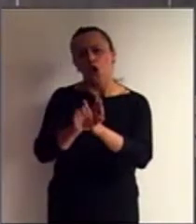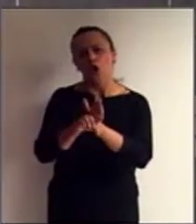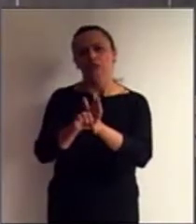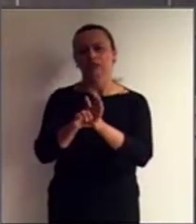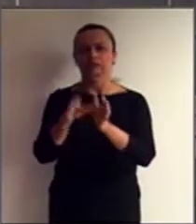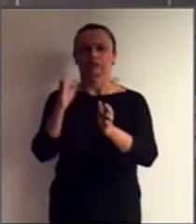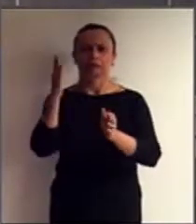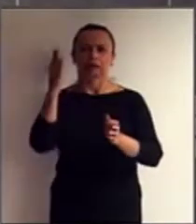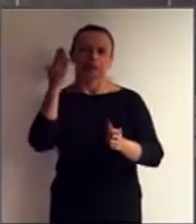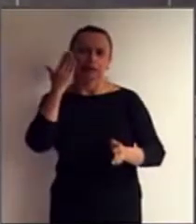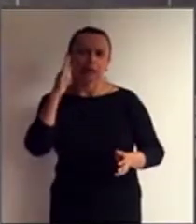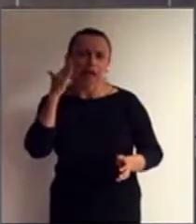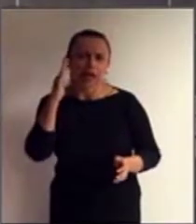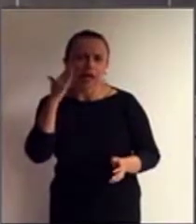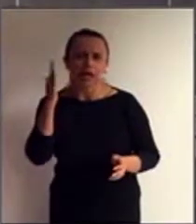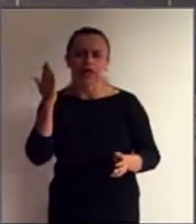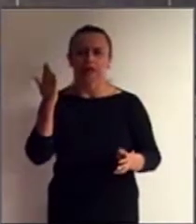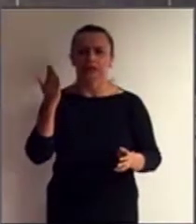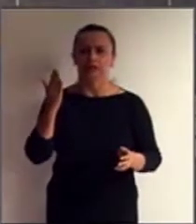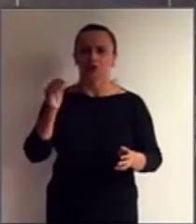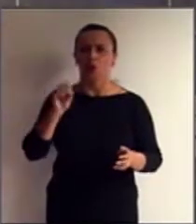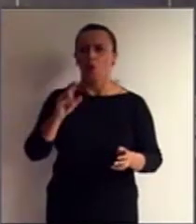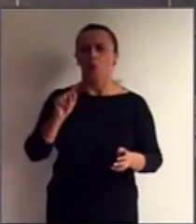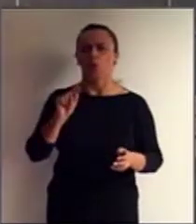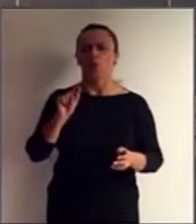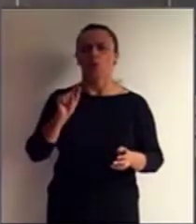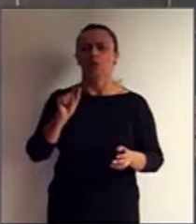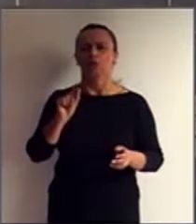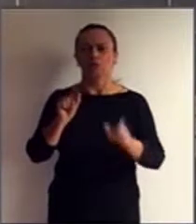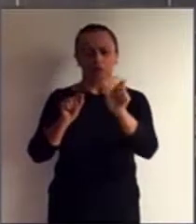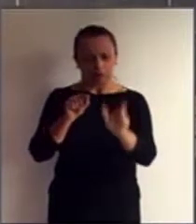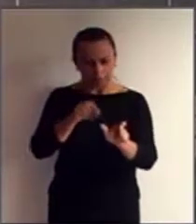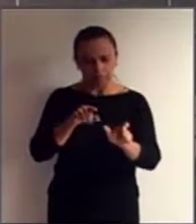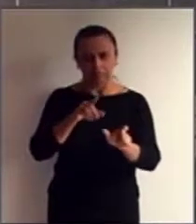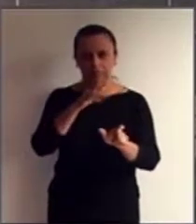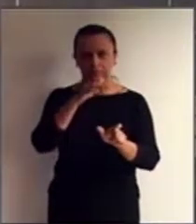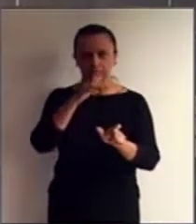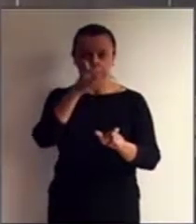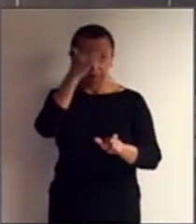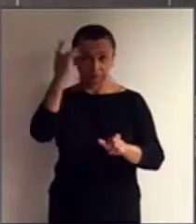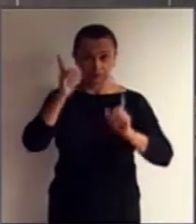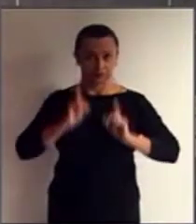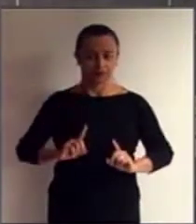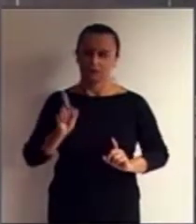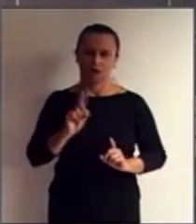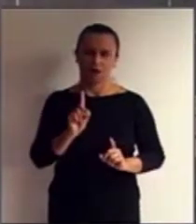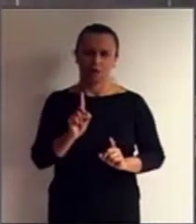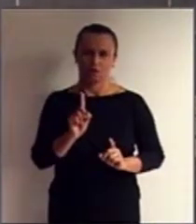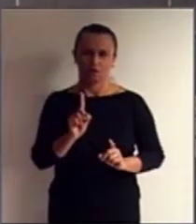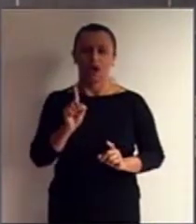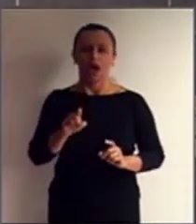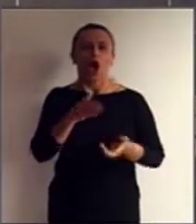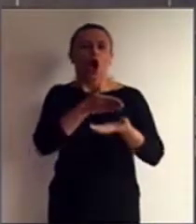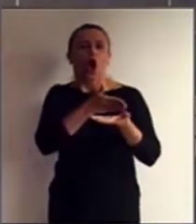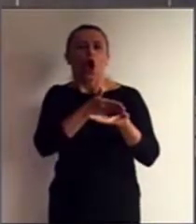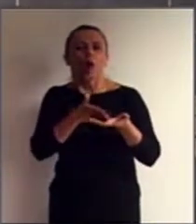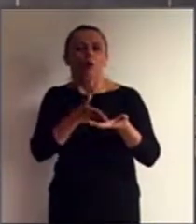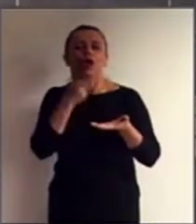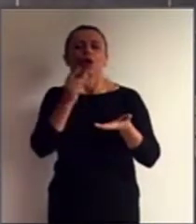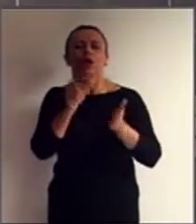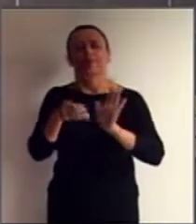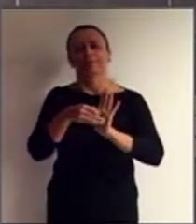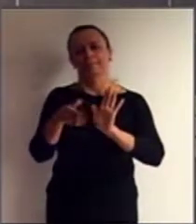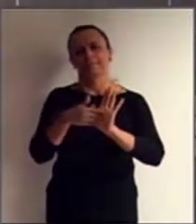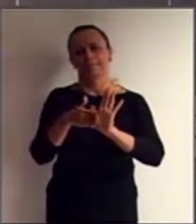entende-se ou é pessoa com deficiência. Ela inicia colocando um propósito.